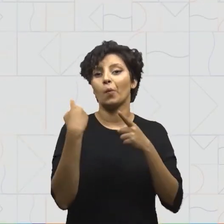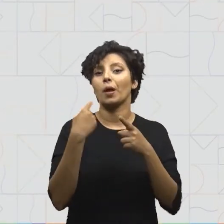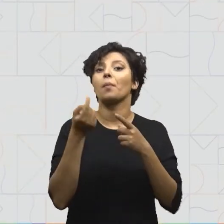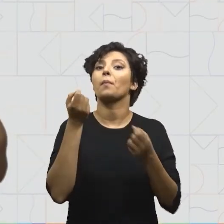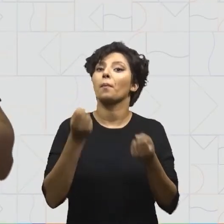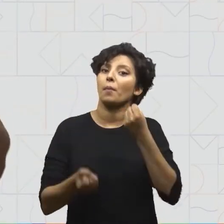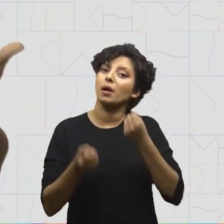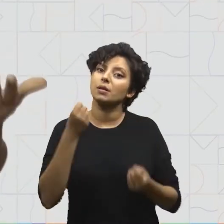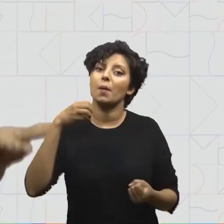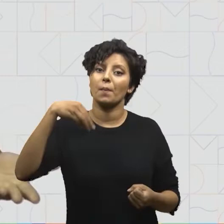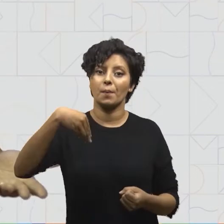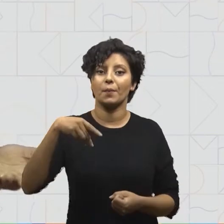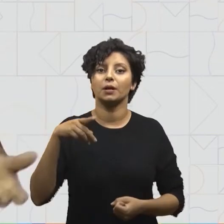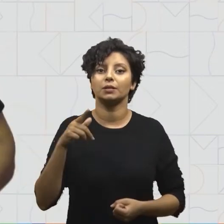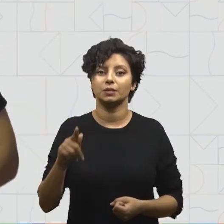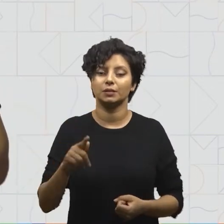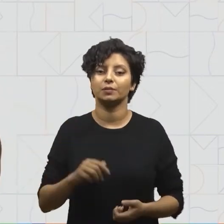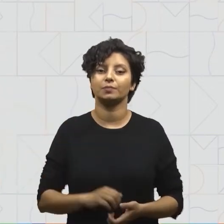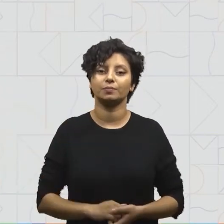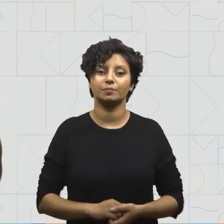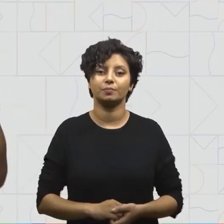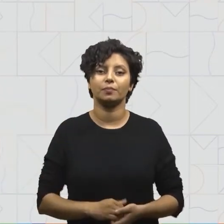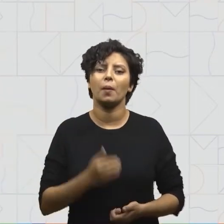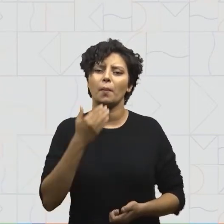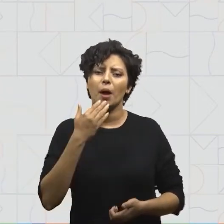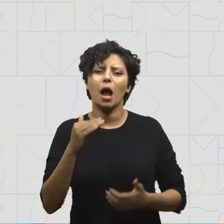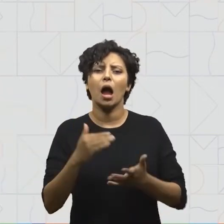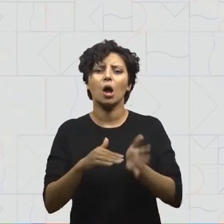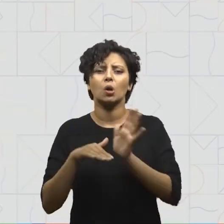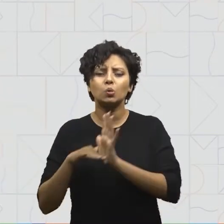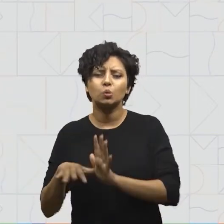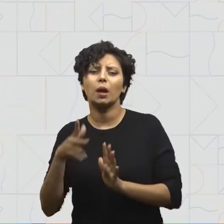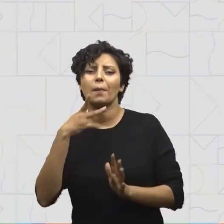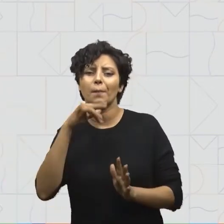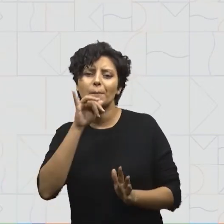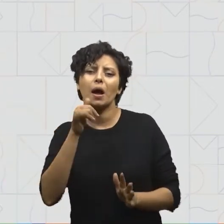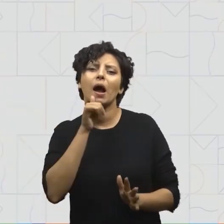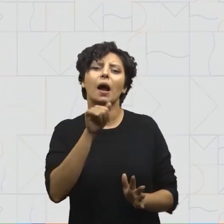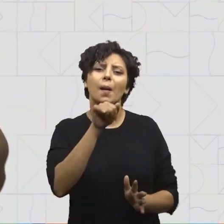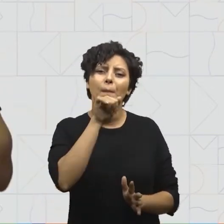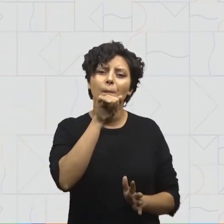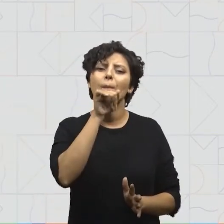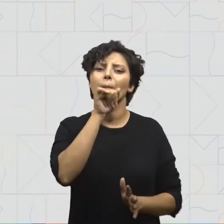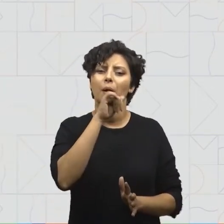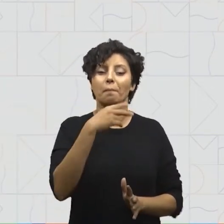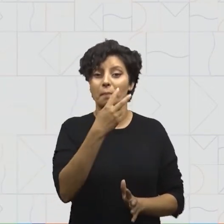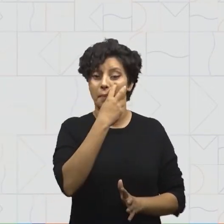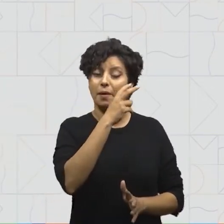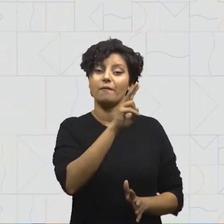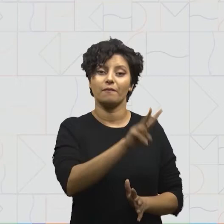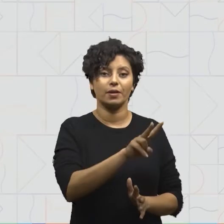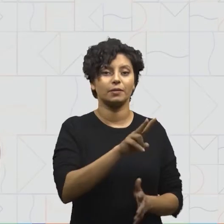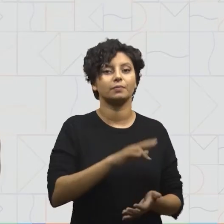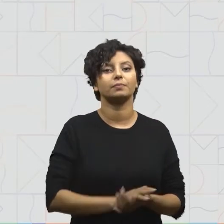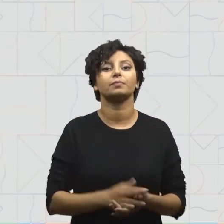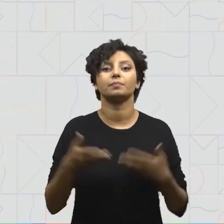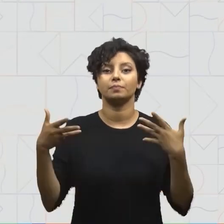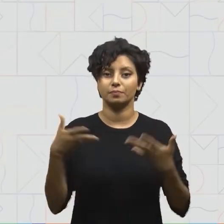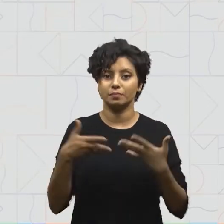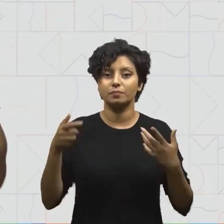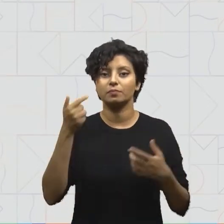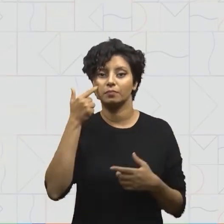medidos em miligramas. Peça ajuda do seu pai e da sua mãe para conferir. Agora,